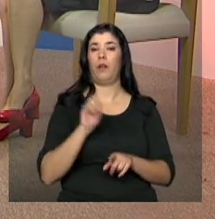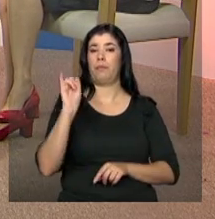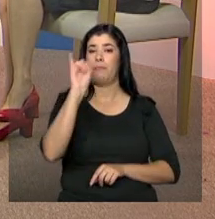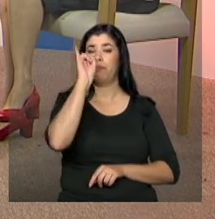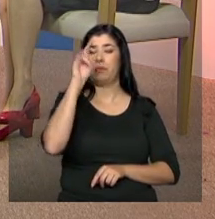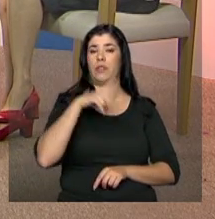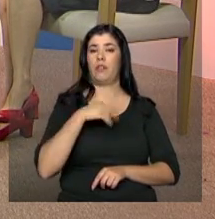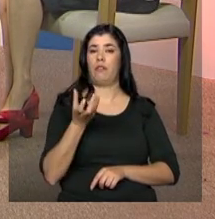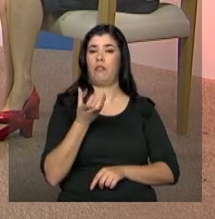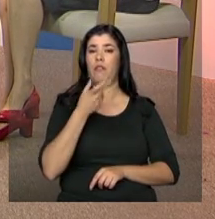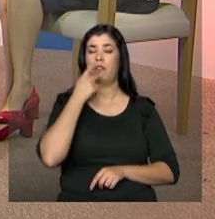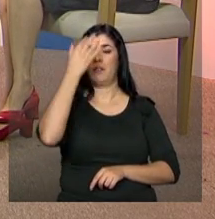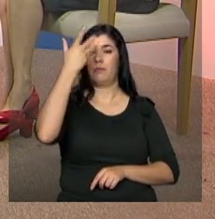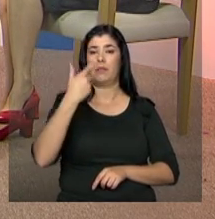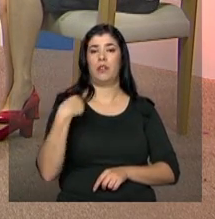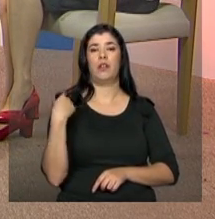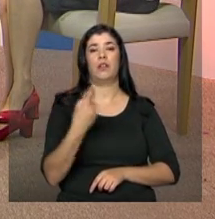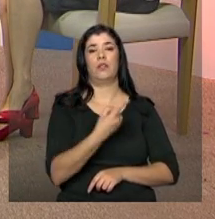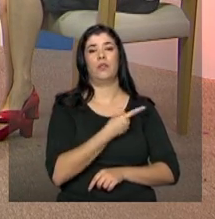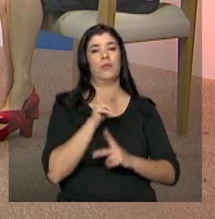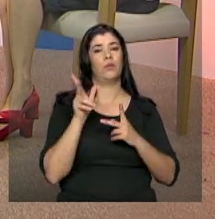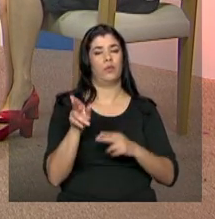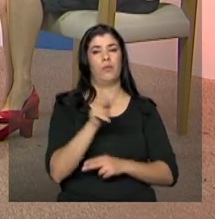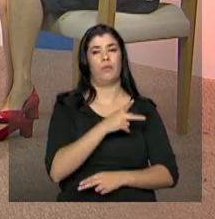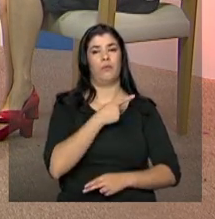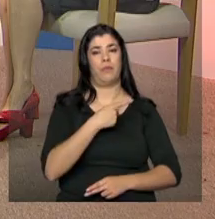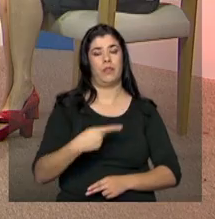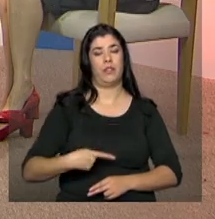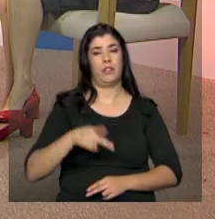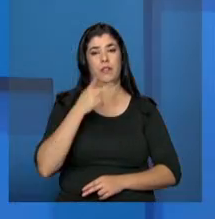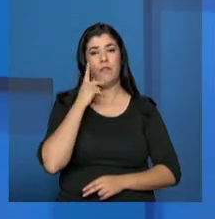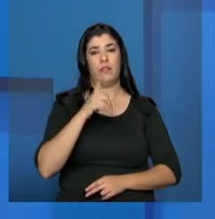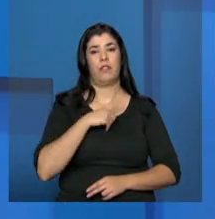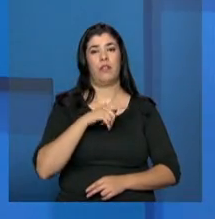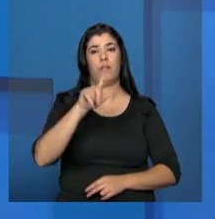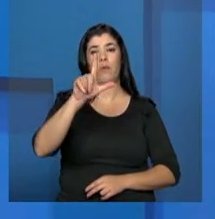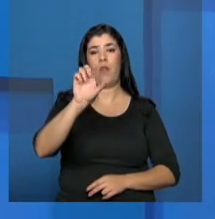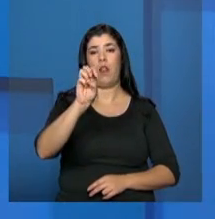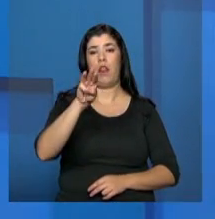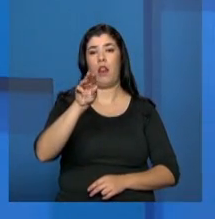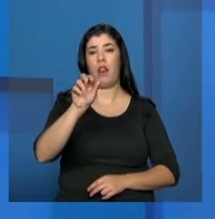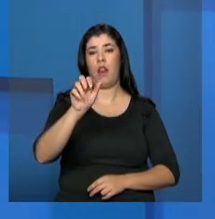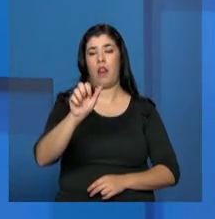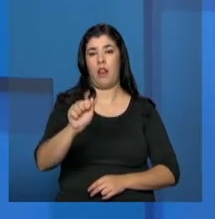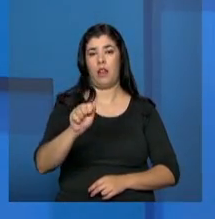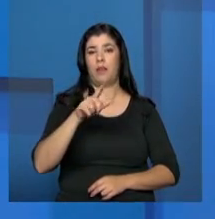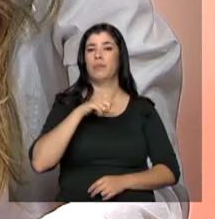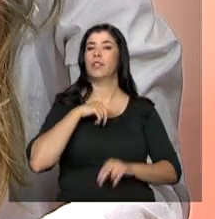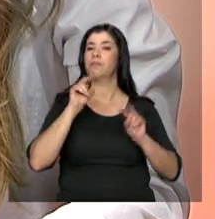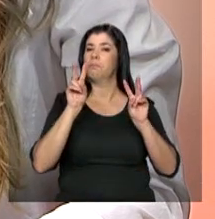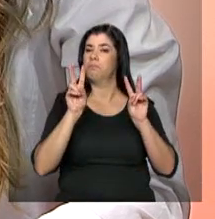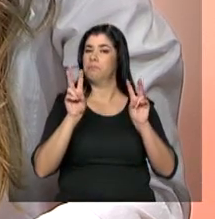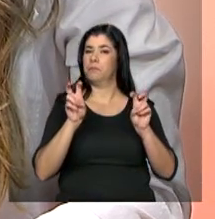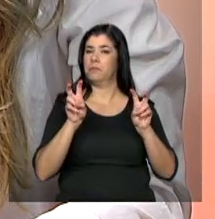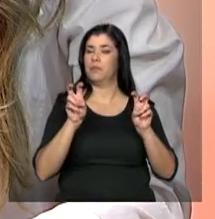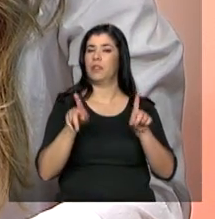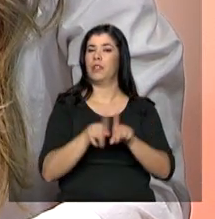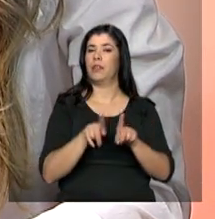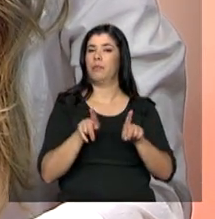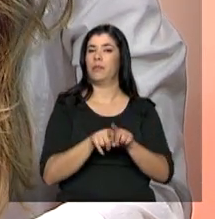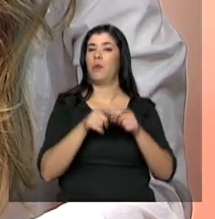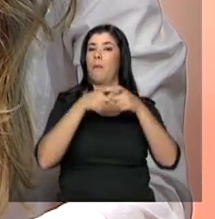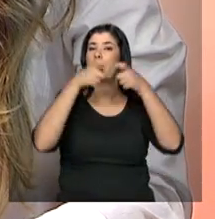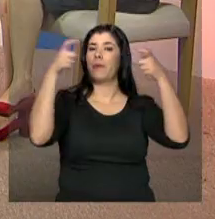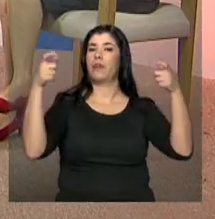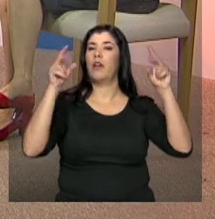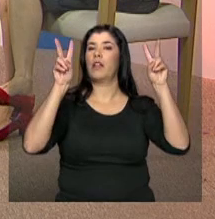nós, né, presidente, trabalhamos na perspectiva de um lema. Sim. Exato. Tem um lema também. O lema também. O lema,